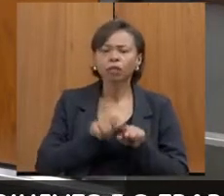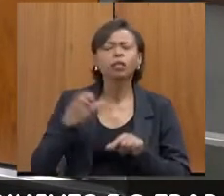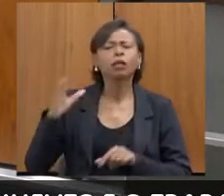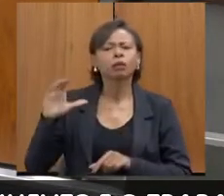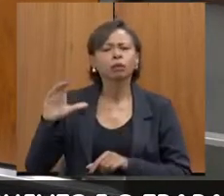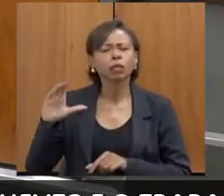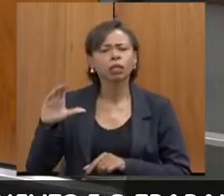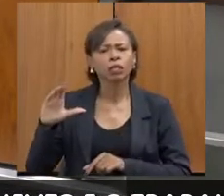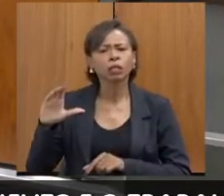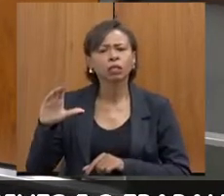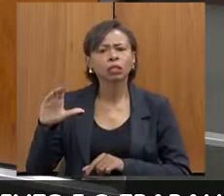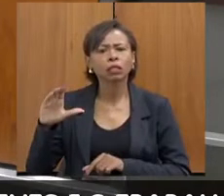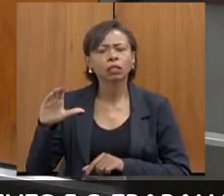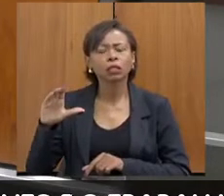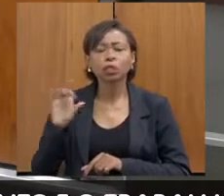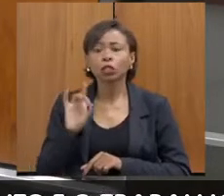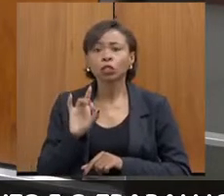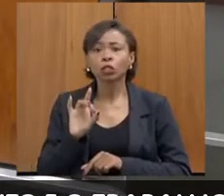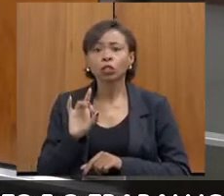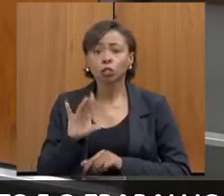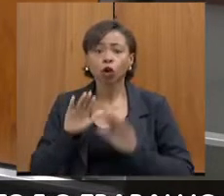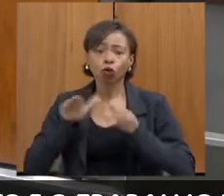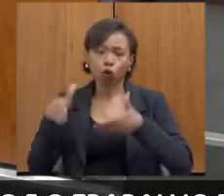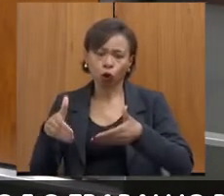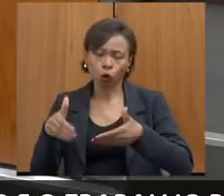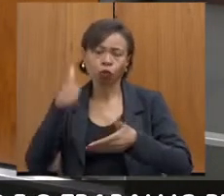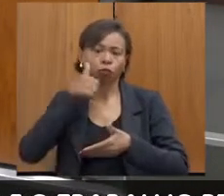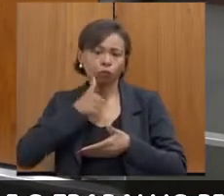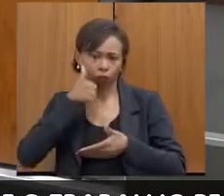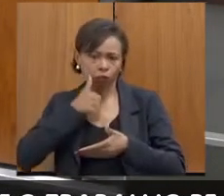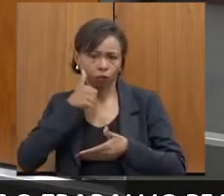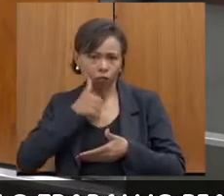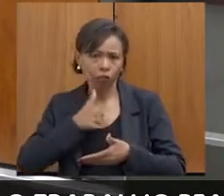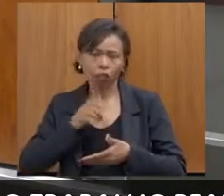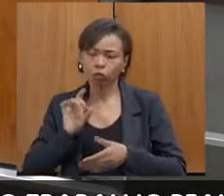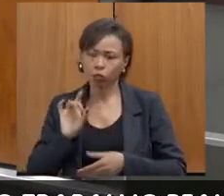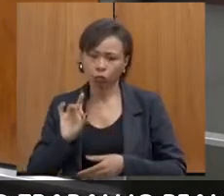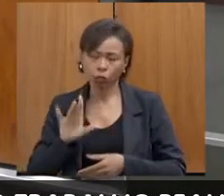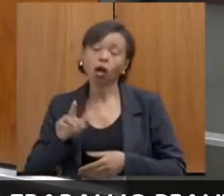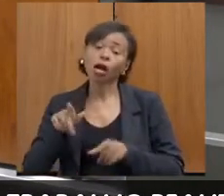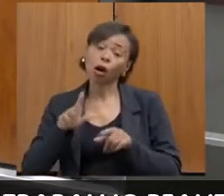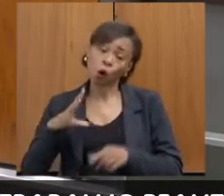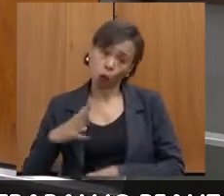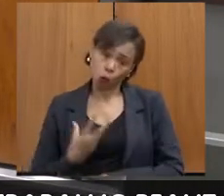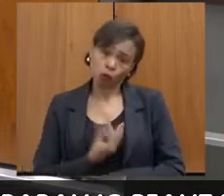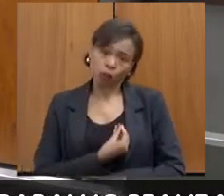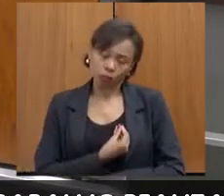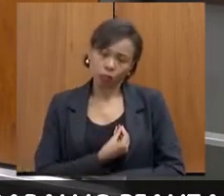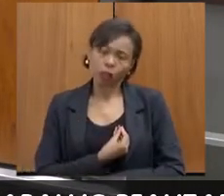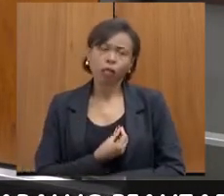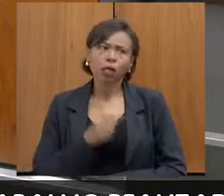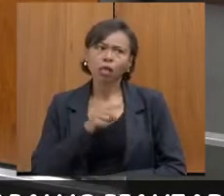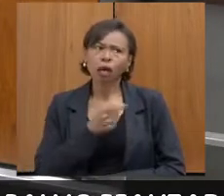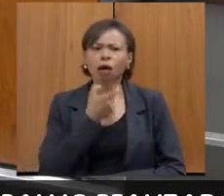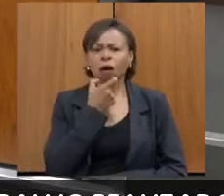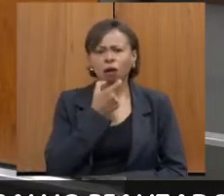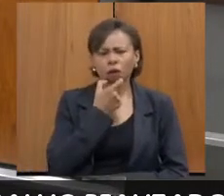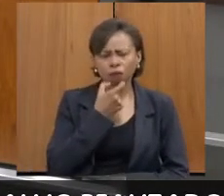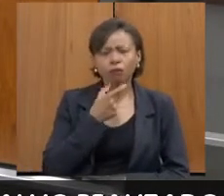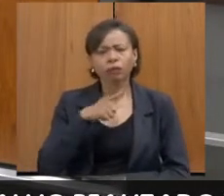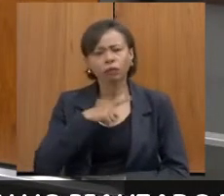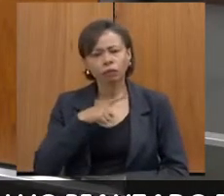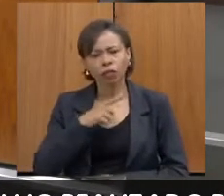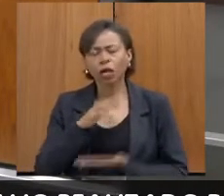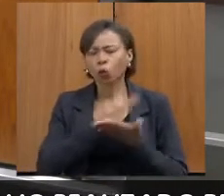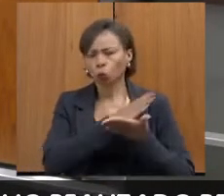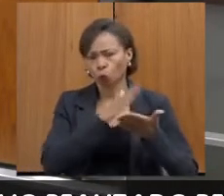Então, se for mulher, mulher. Só for mulher. Trans. Mulher, trans. Em Nova Lima, a gente acumula algumas atribuições. Além dessa